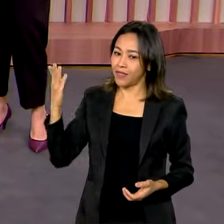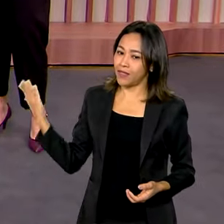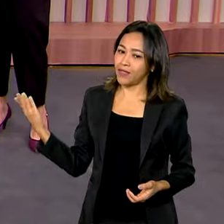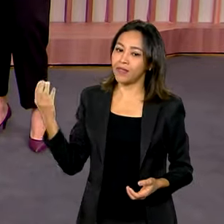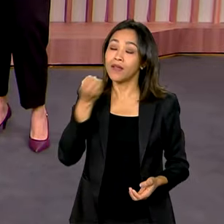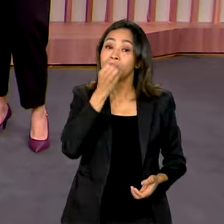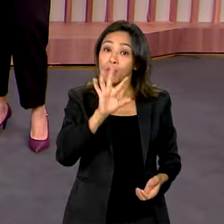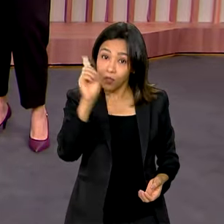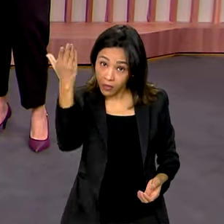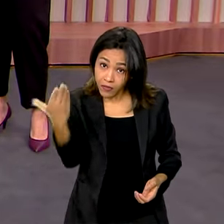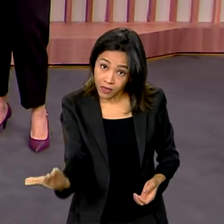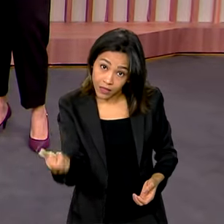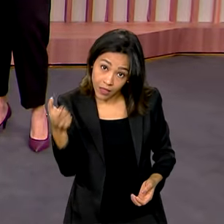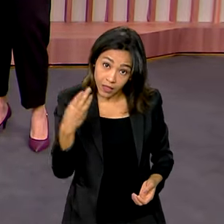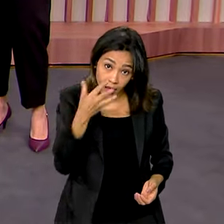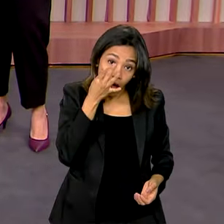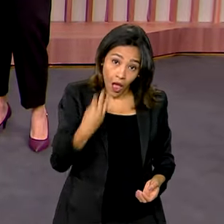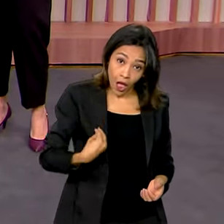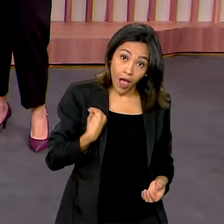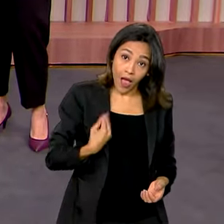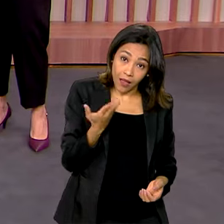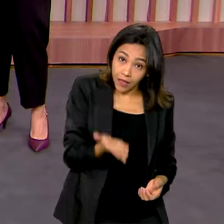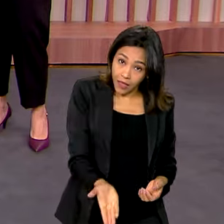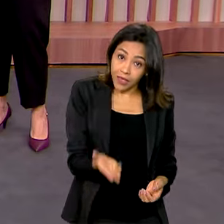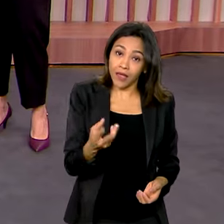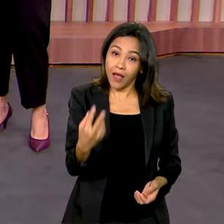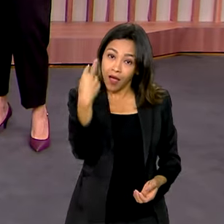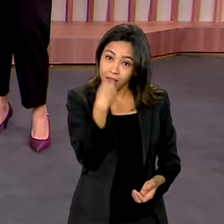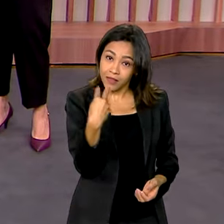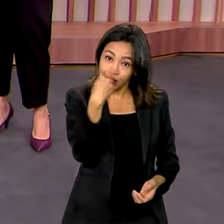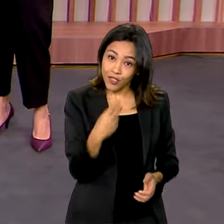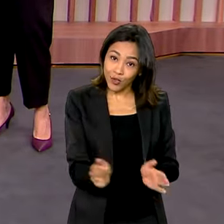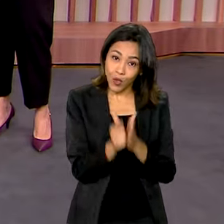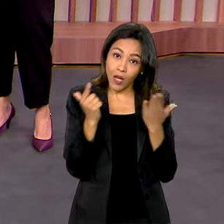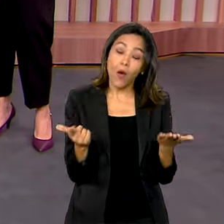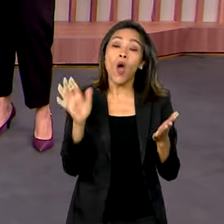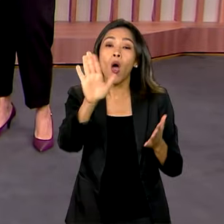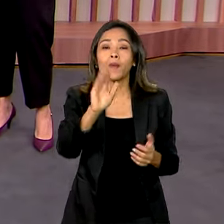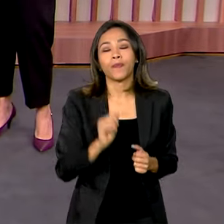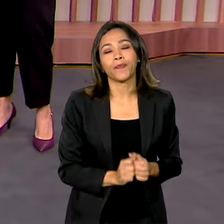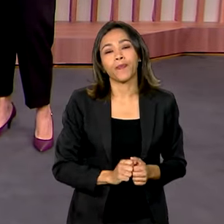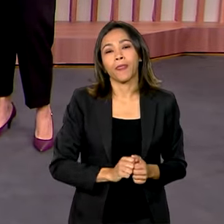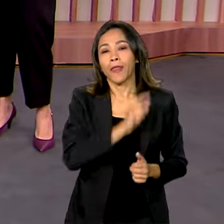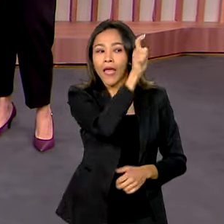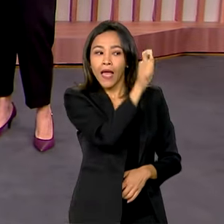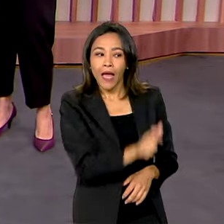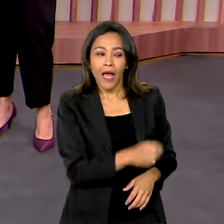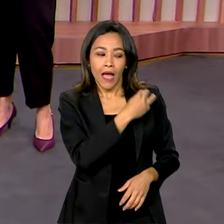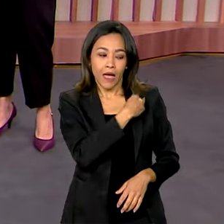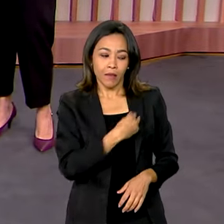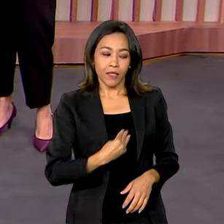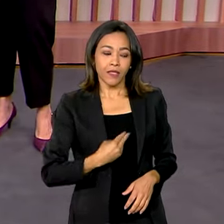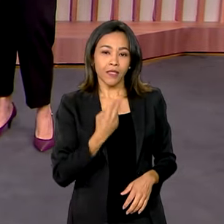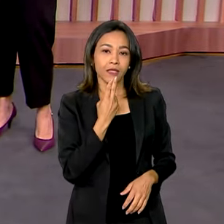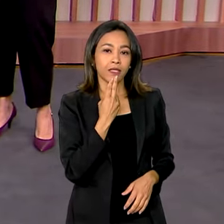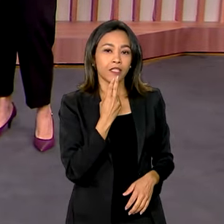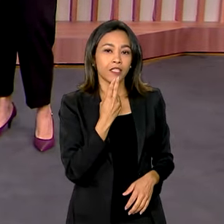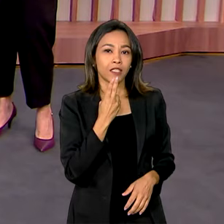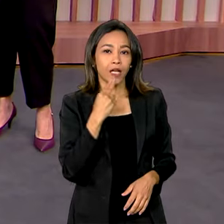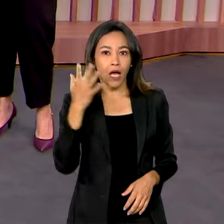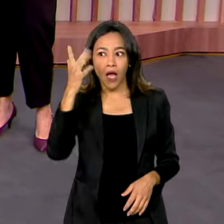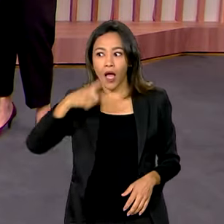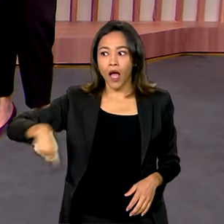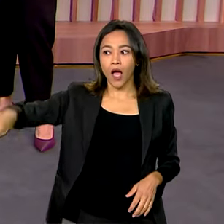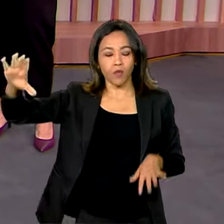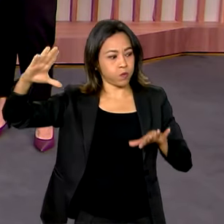dia, Vanessa. Bom dia para você que está aqui com a gente no Brasil em Dia. Vanessa, Ministra Simone, ela, eu falo que ela é uma campeã de audiência.